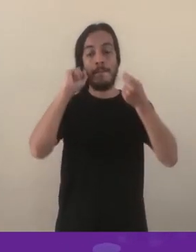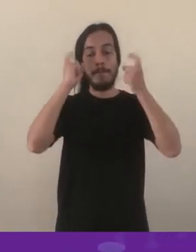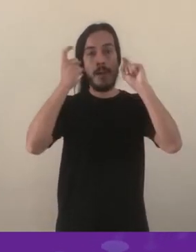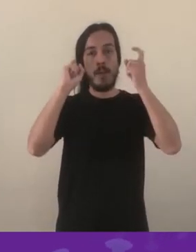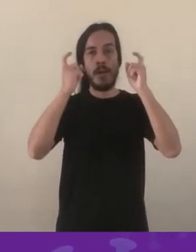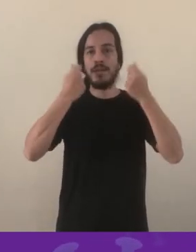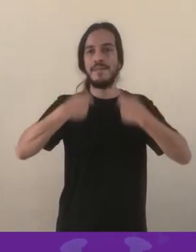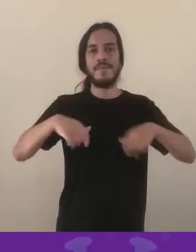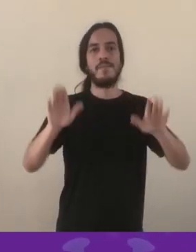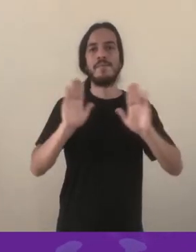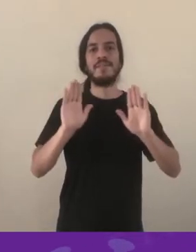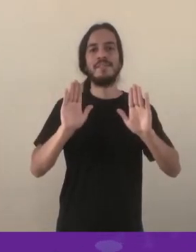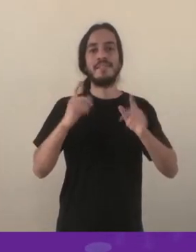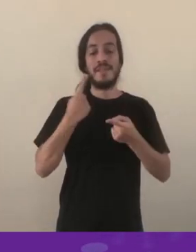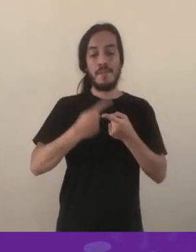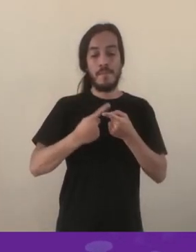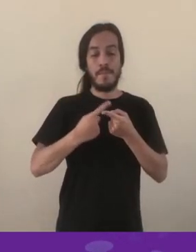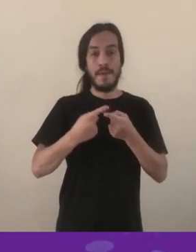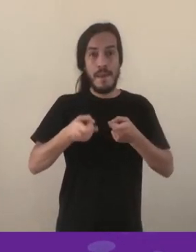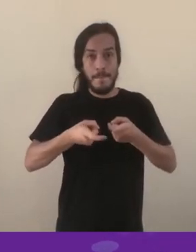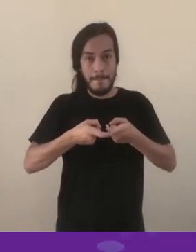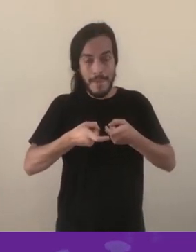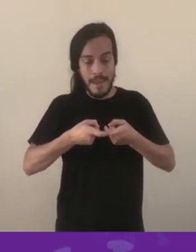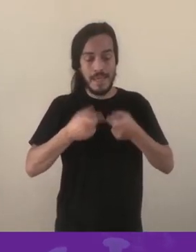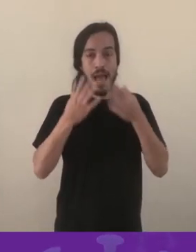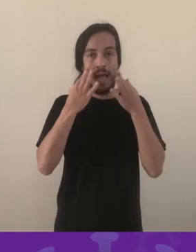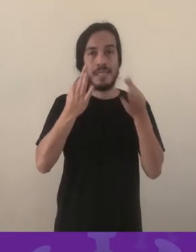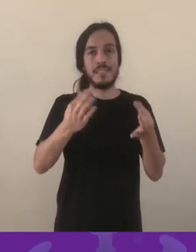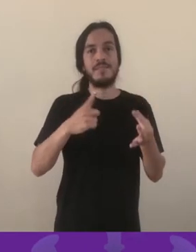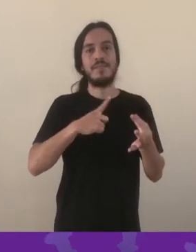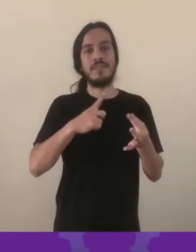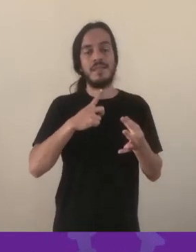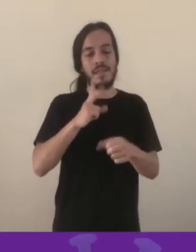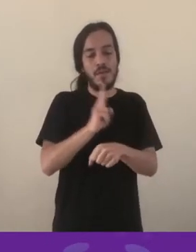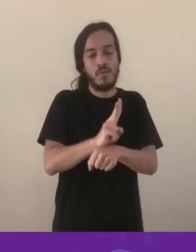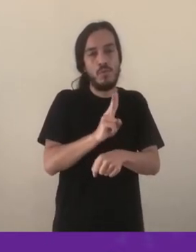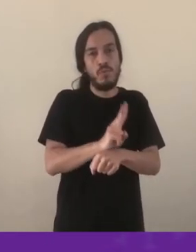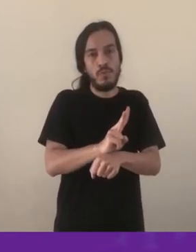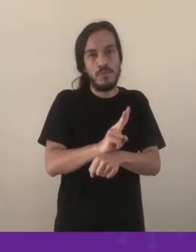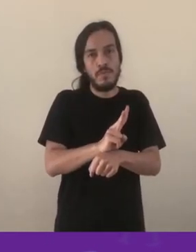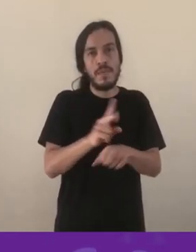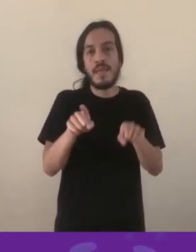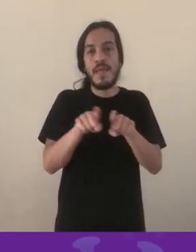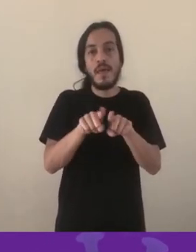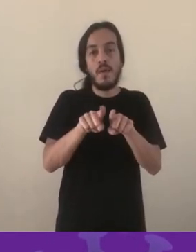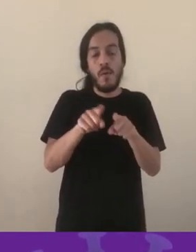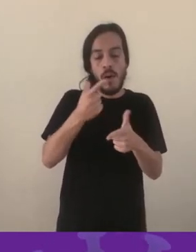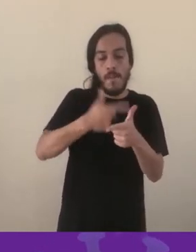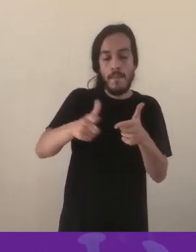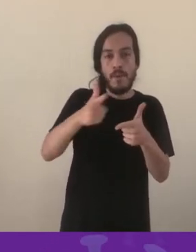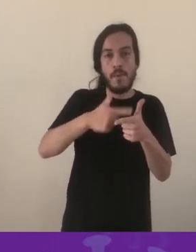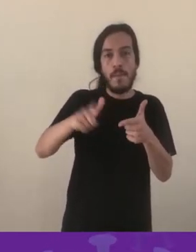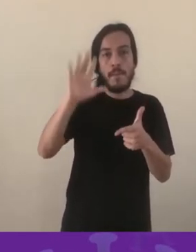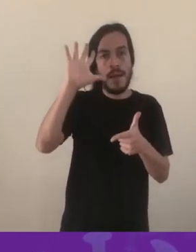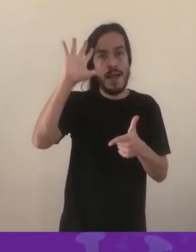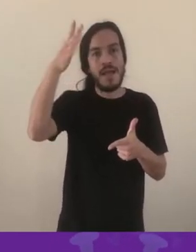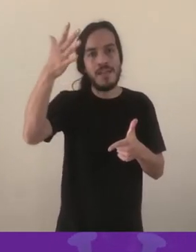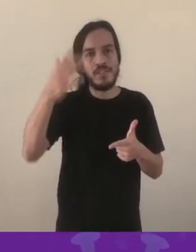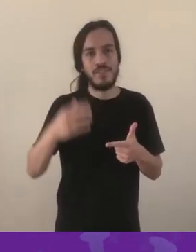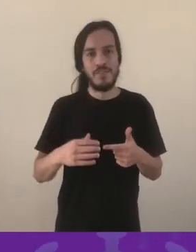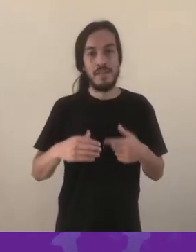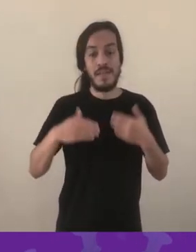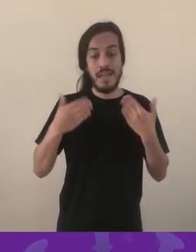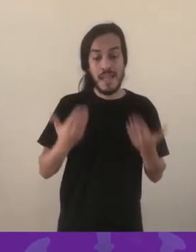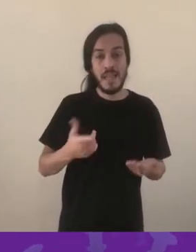poderá causar. Nesse sentido, a pessoa que estiver em dúvida, a sugestão que eu faço é que ela converse com o médico